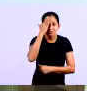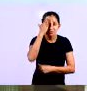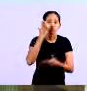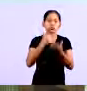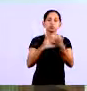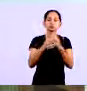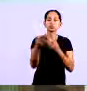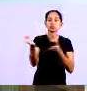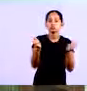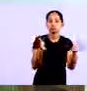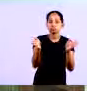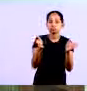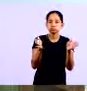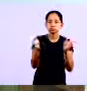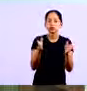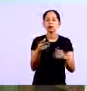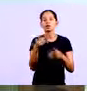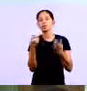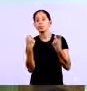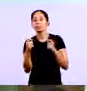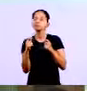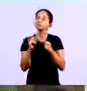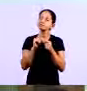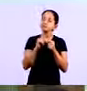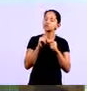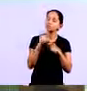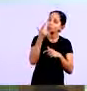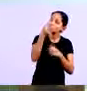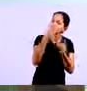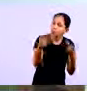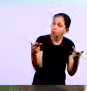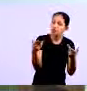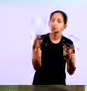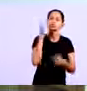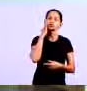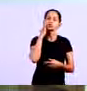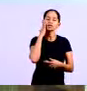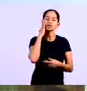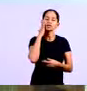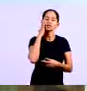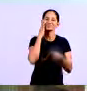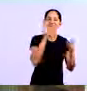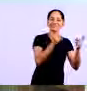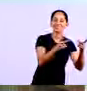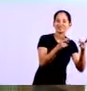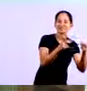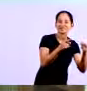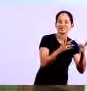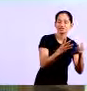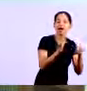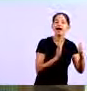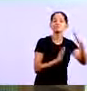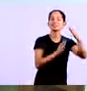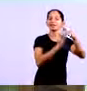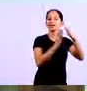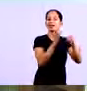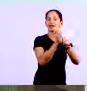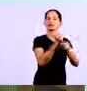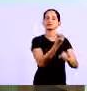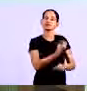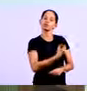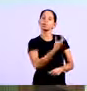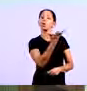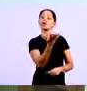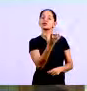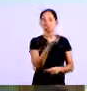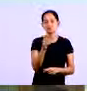esas então automaticamente se você precisar fazer um outro lançamento ou um outro controle você já tem ali tudo num lugar só pra você pegar né então é uma coisa que facil